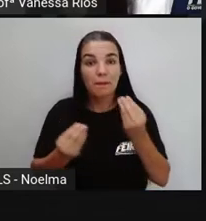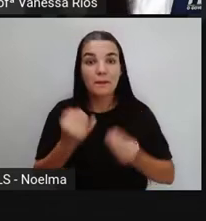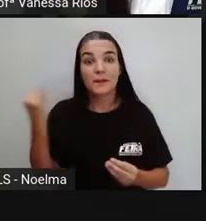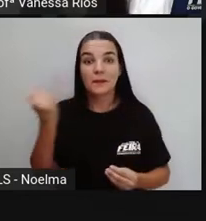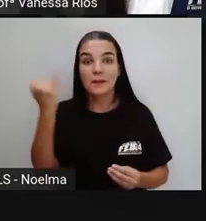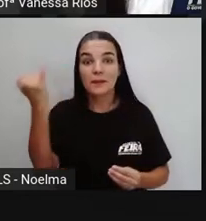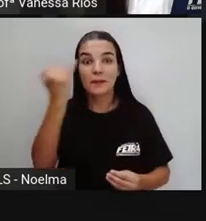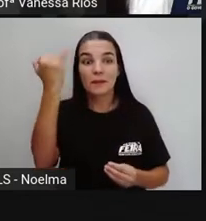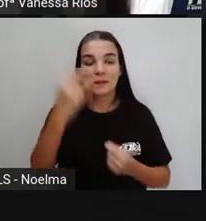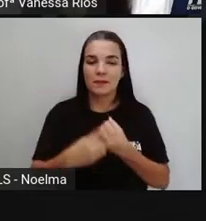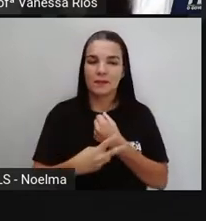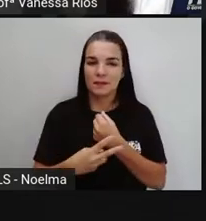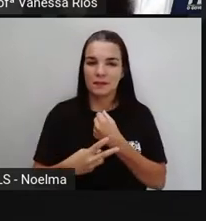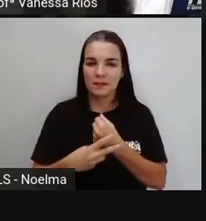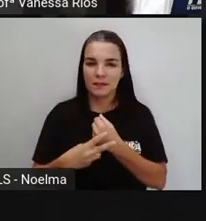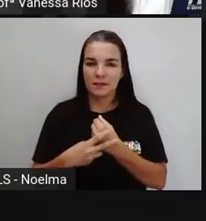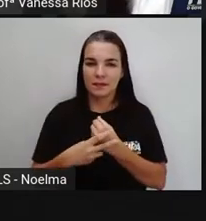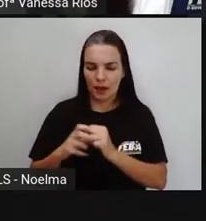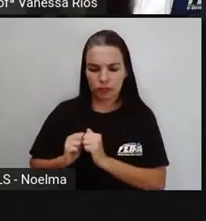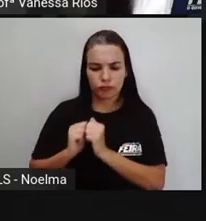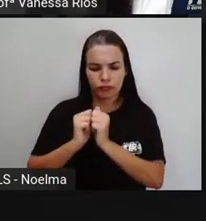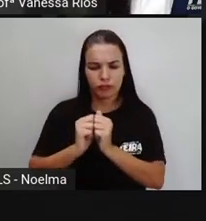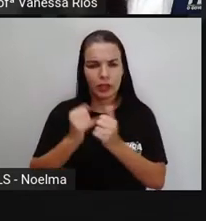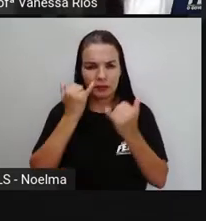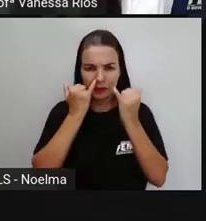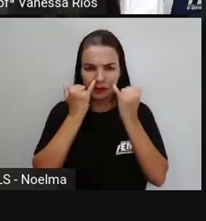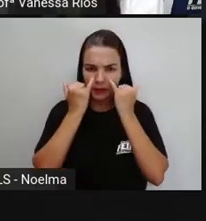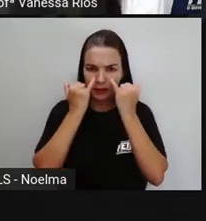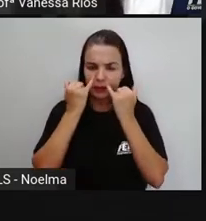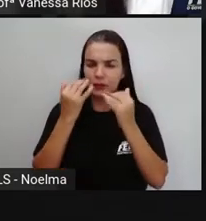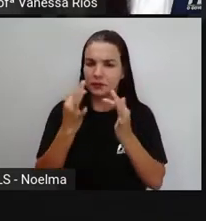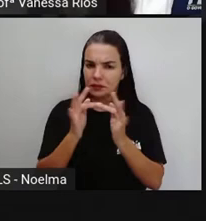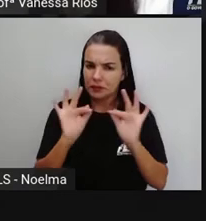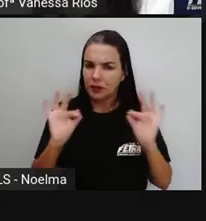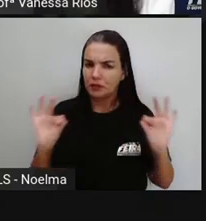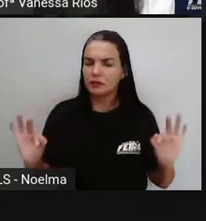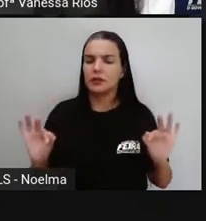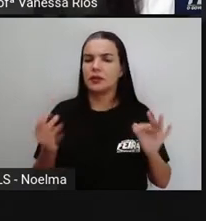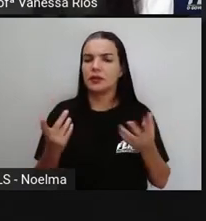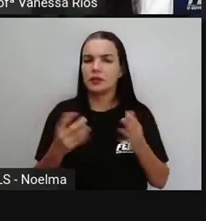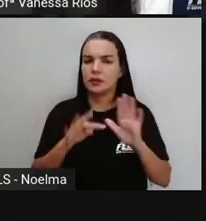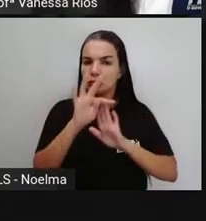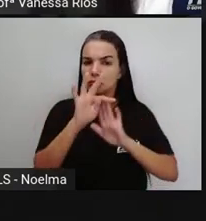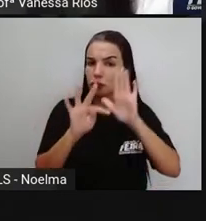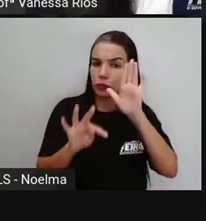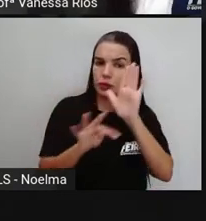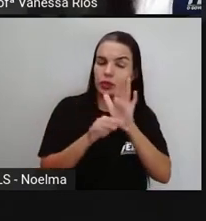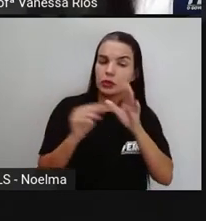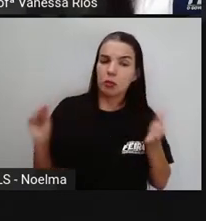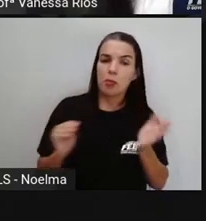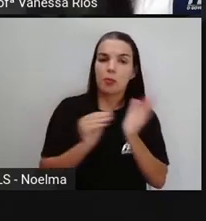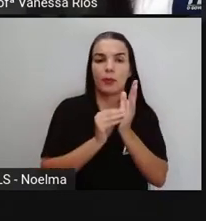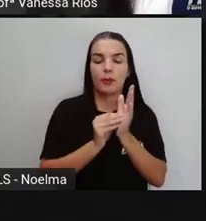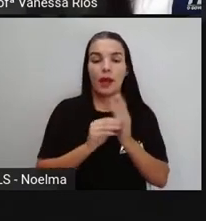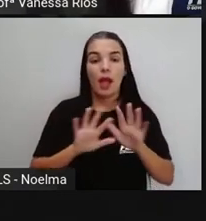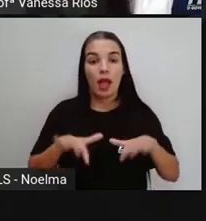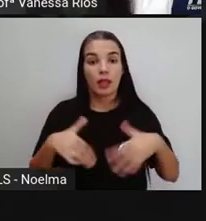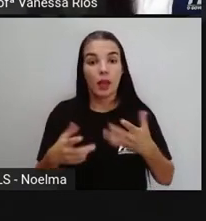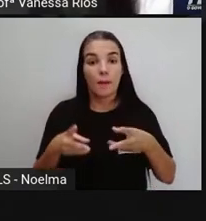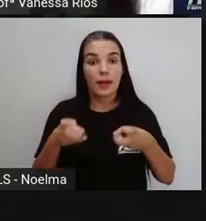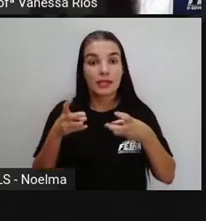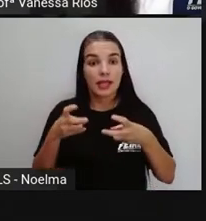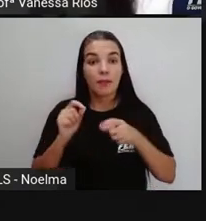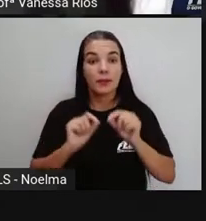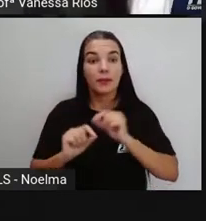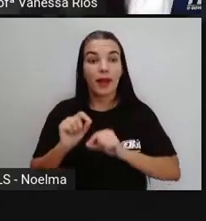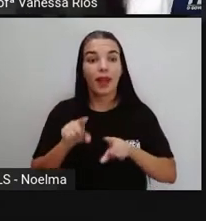verbos, né? Na composição das informações, na composição das trazes, das orações. E a gente já percebe aí que os